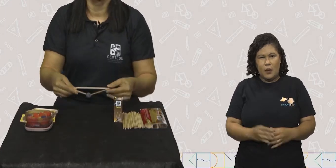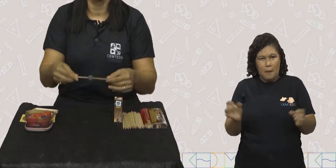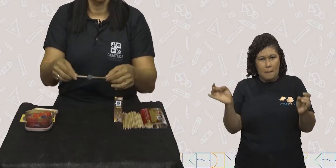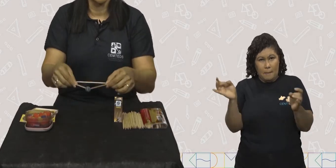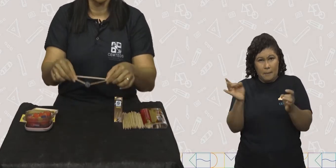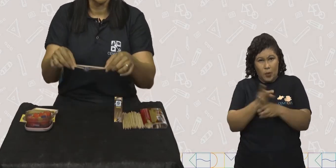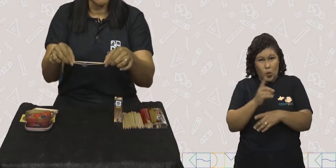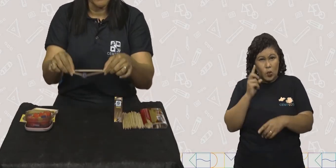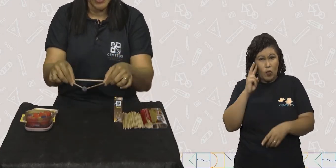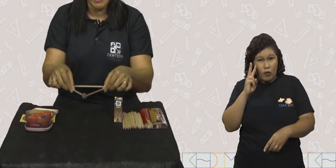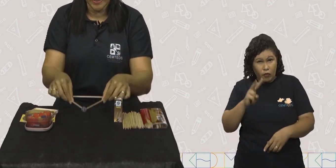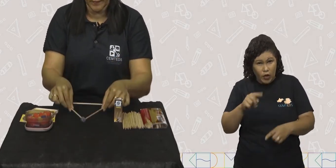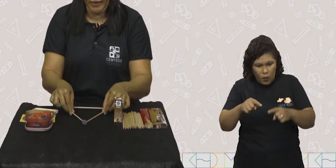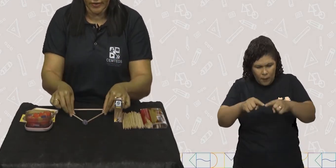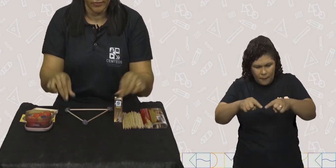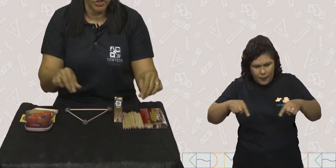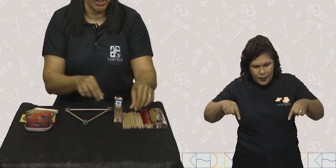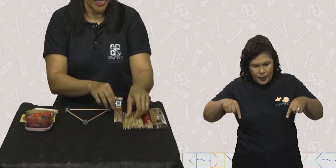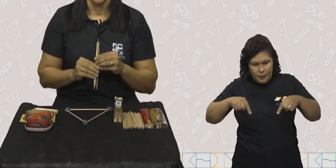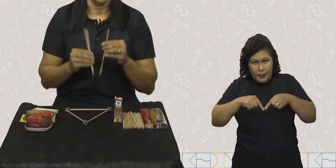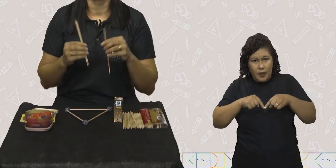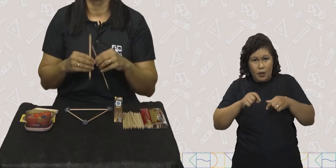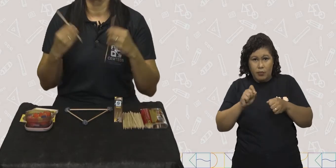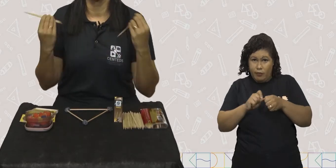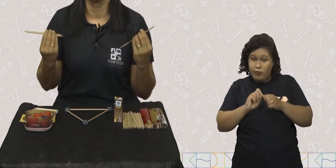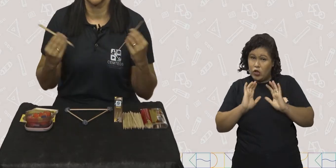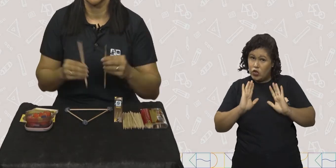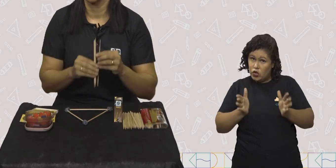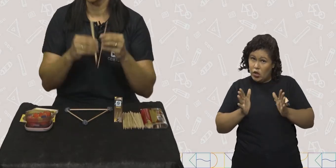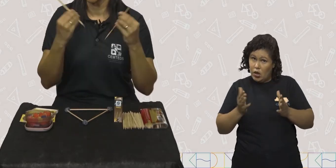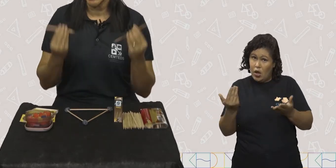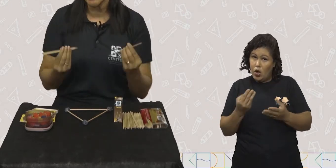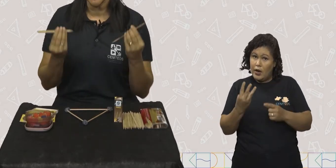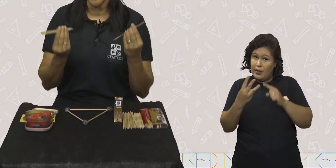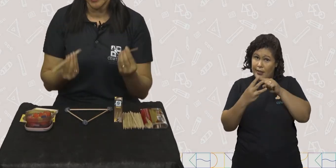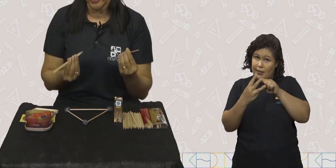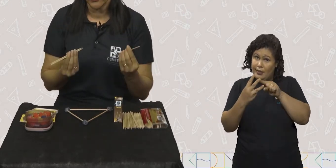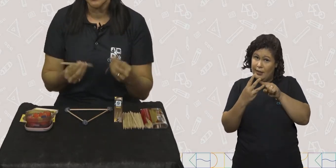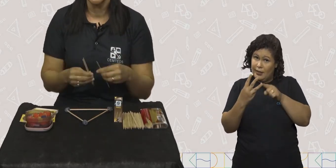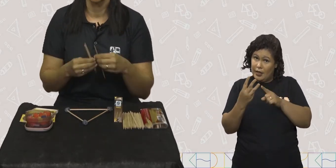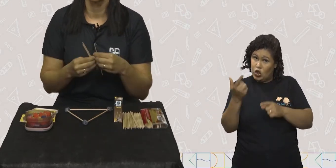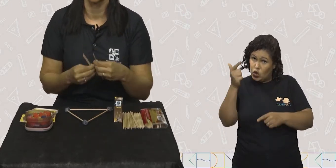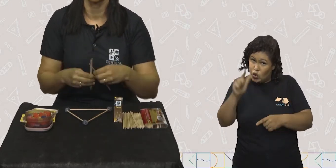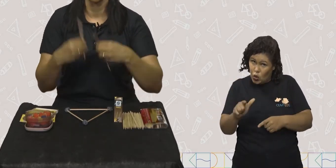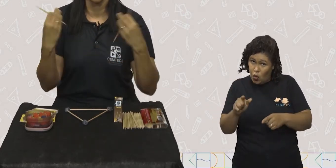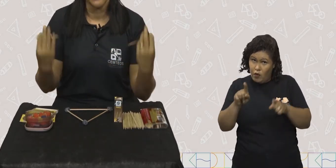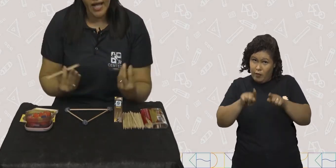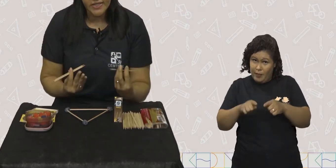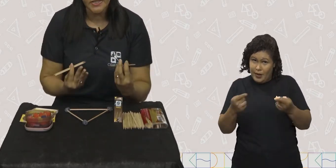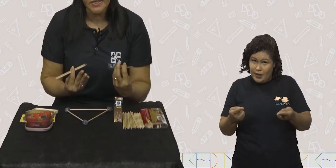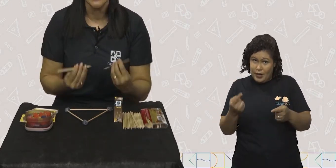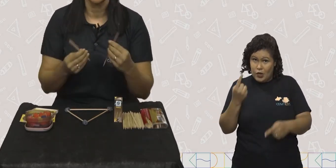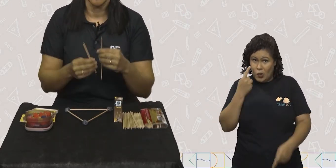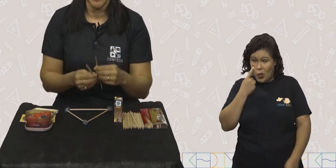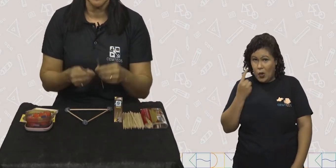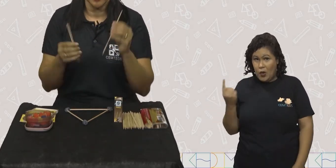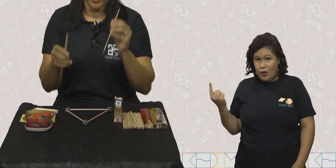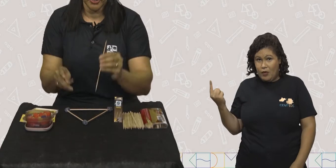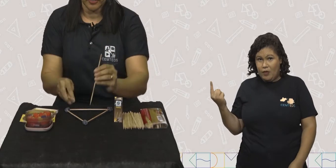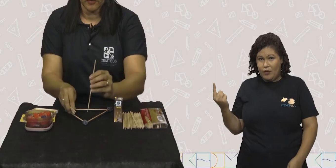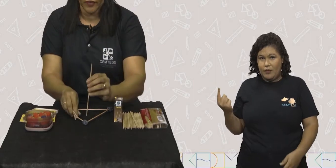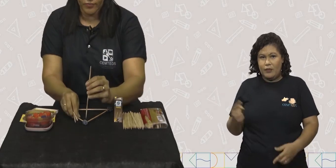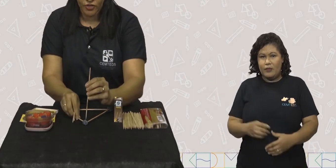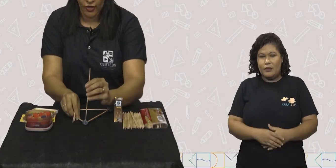Pronto! Fizemos a base da pirâmide. Agora nós vamos pegar mais três palitos que serão as faces da